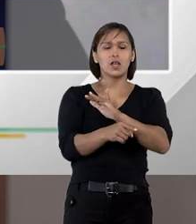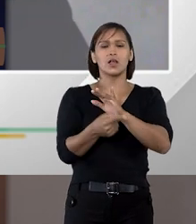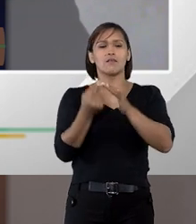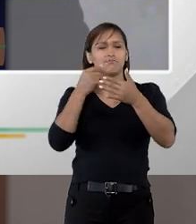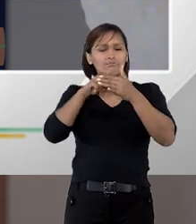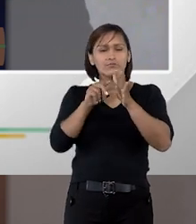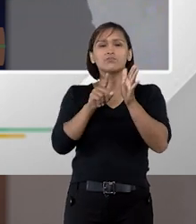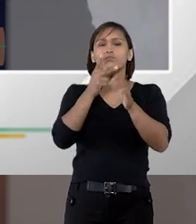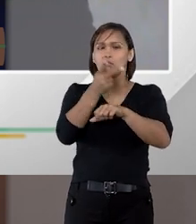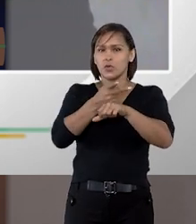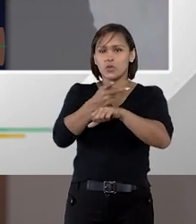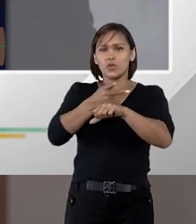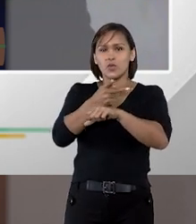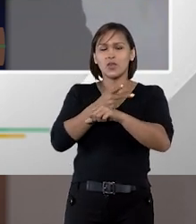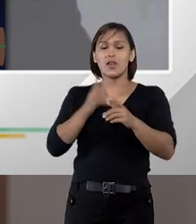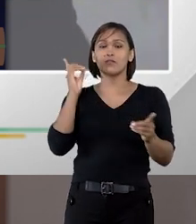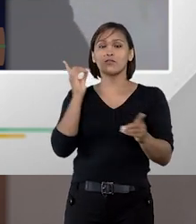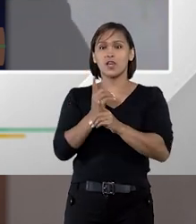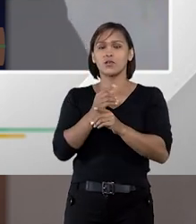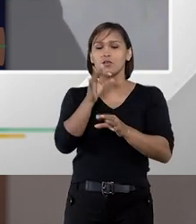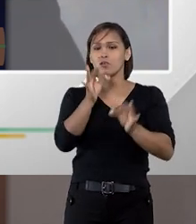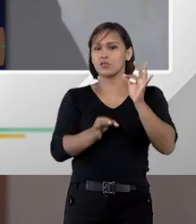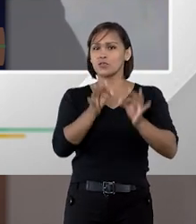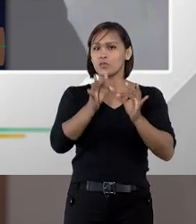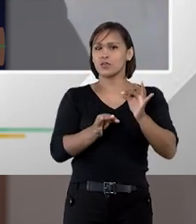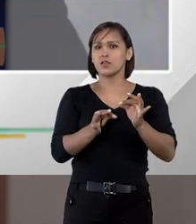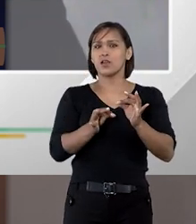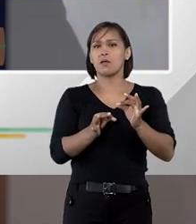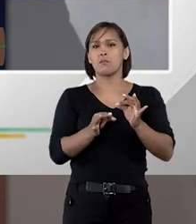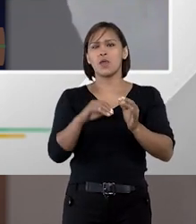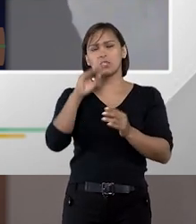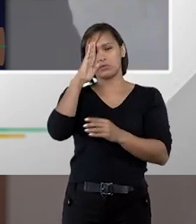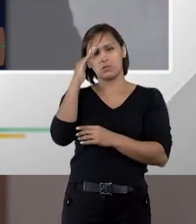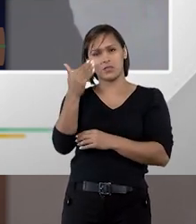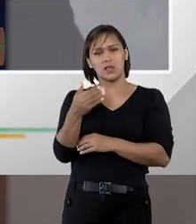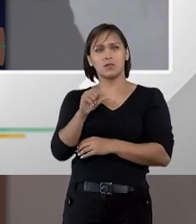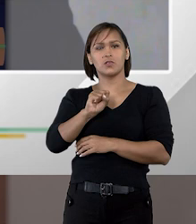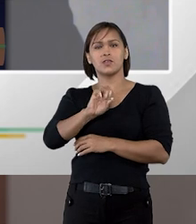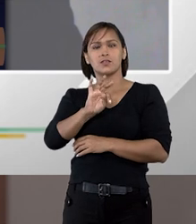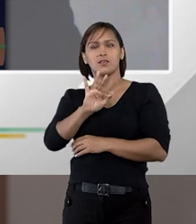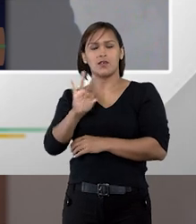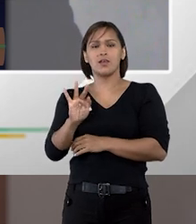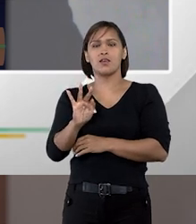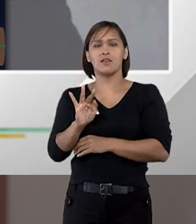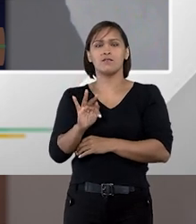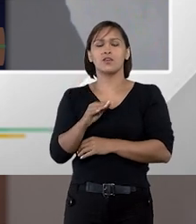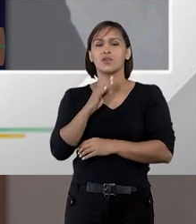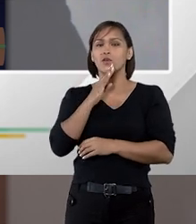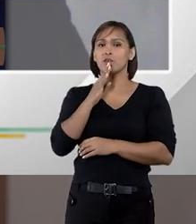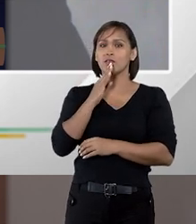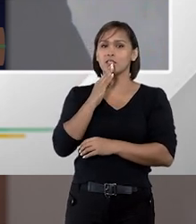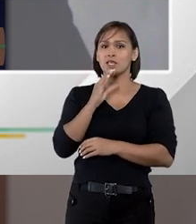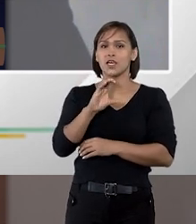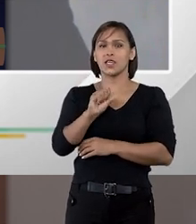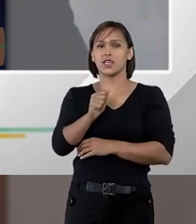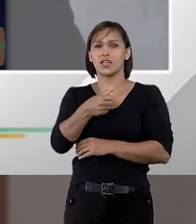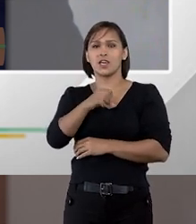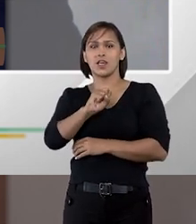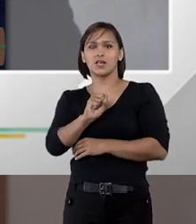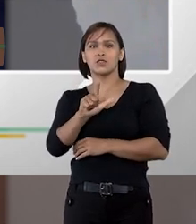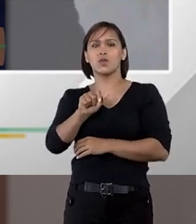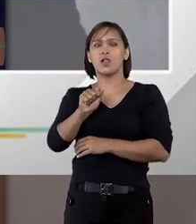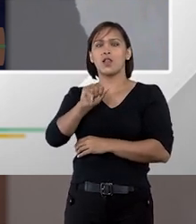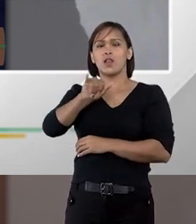arqueológica nós vamos encontrar por exemplo um julgamento célebre do Supremo Tribunal Federal ficou conhecido como caso